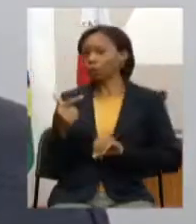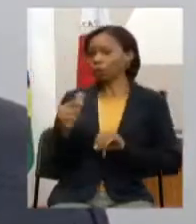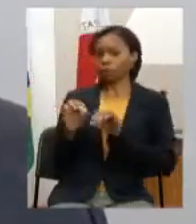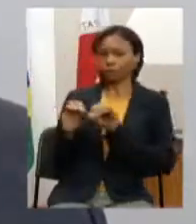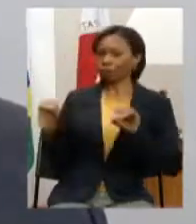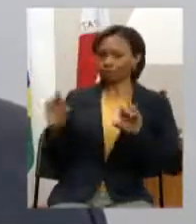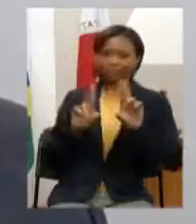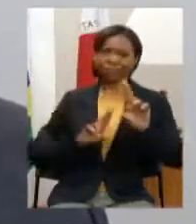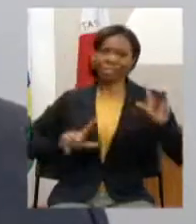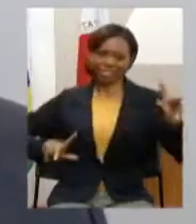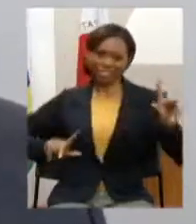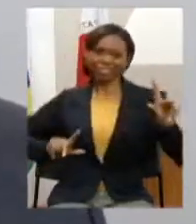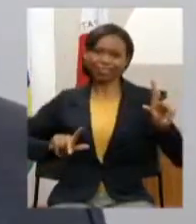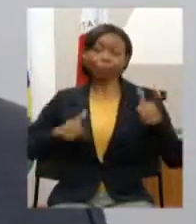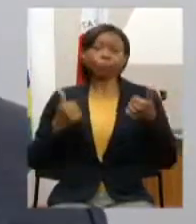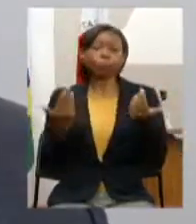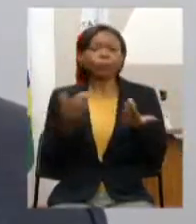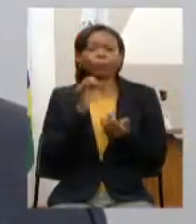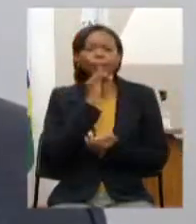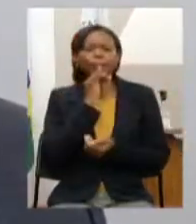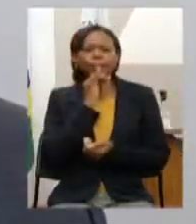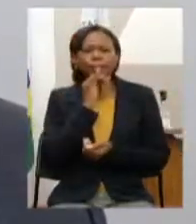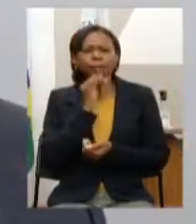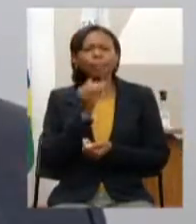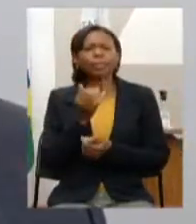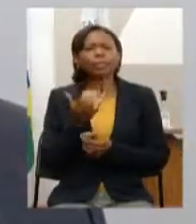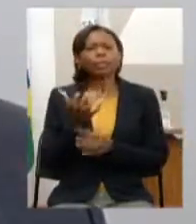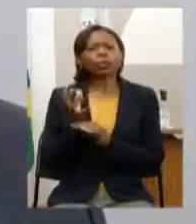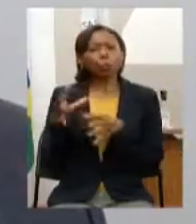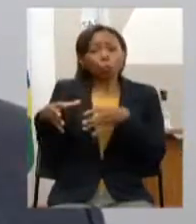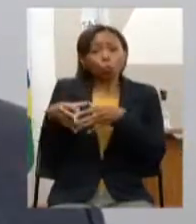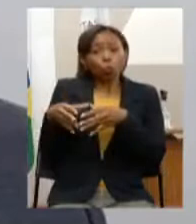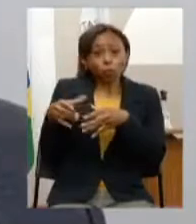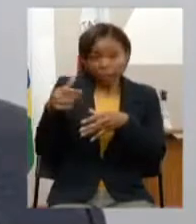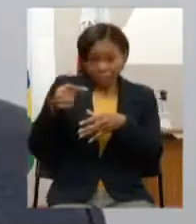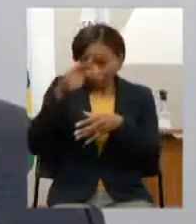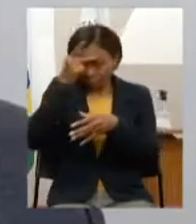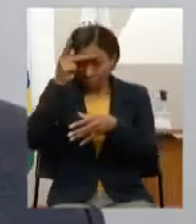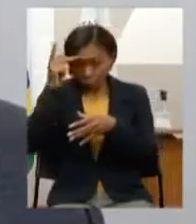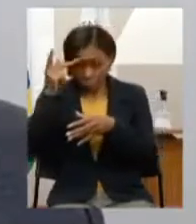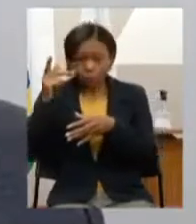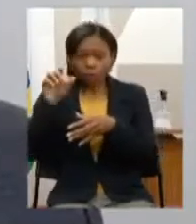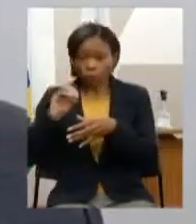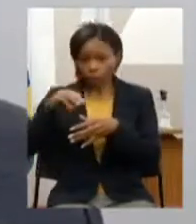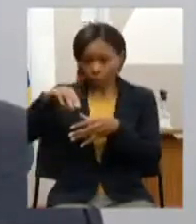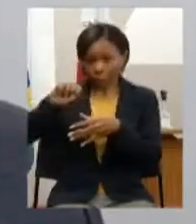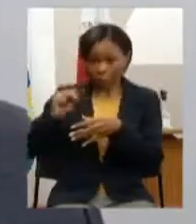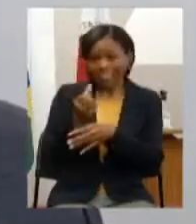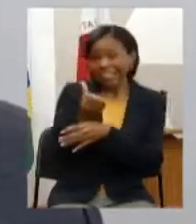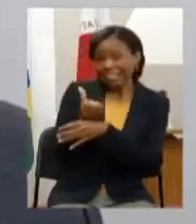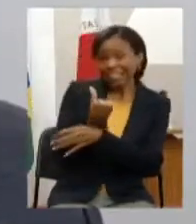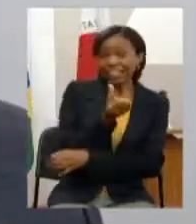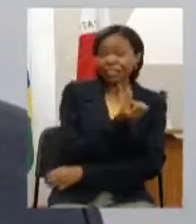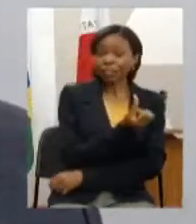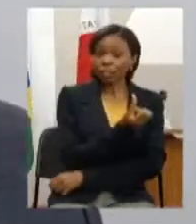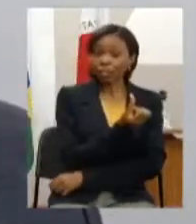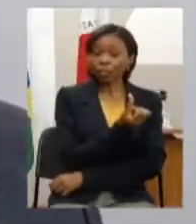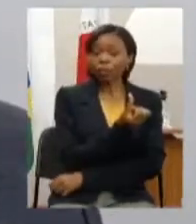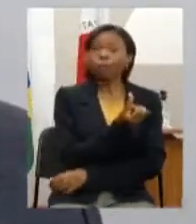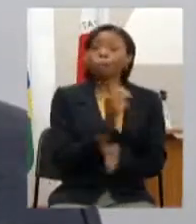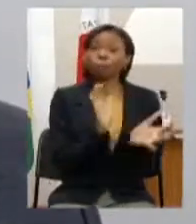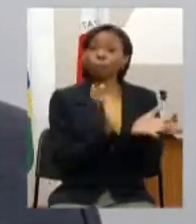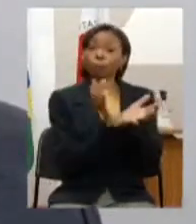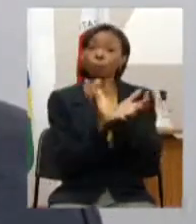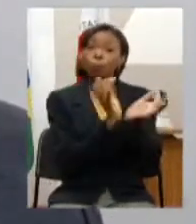um exemplo seis dos sete membros do órgão de controle da OMS são membros de instituições de apoio à tecnologia